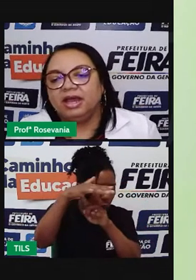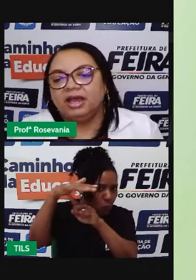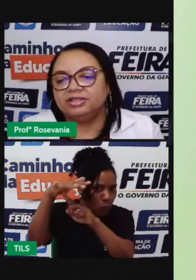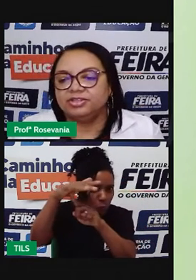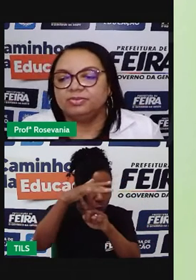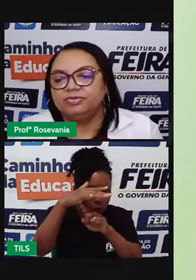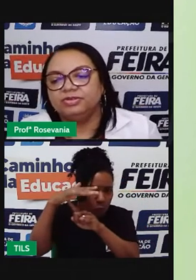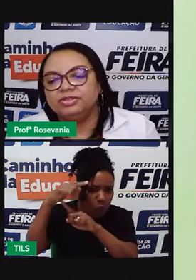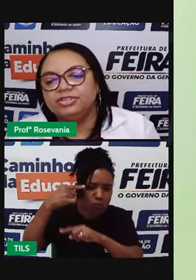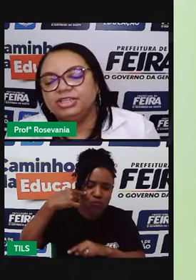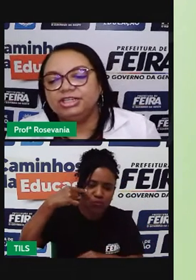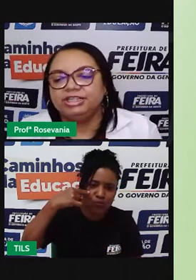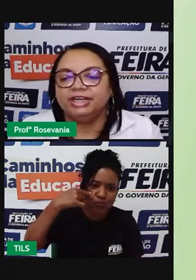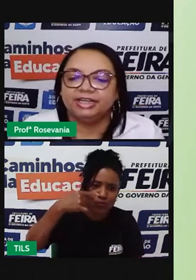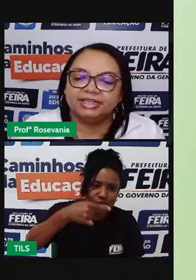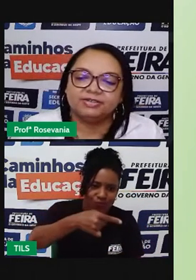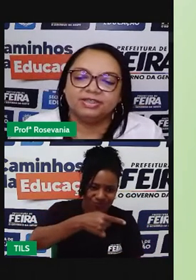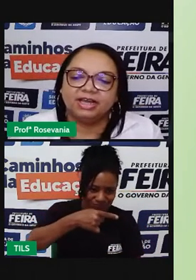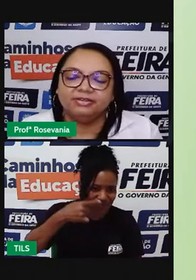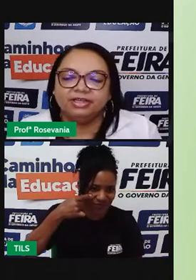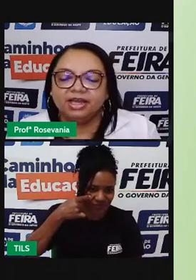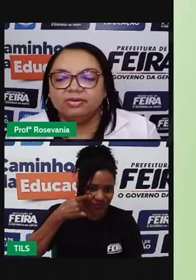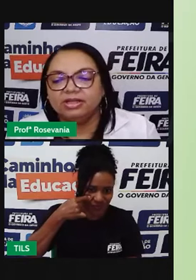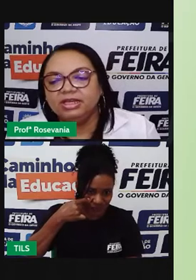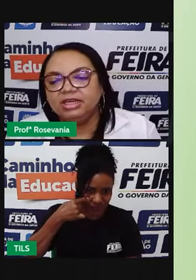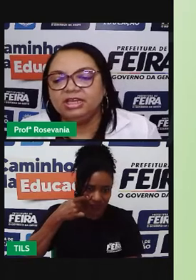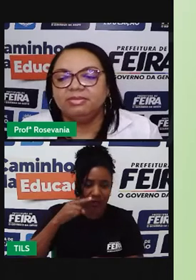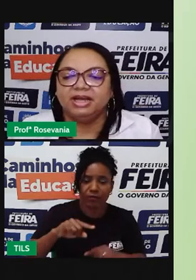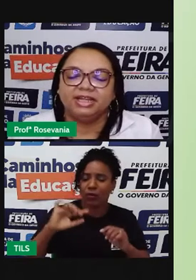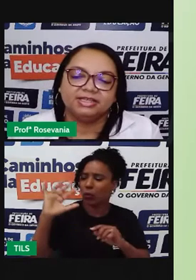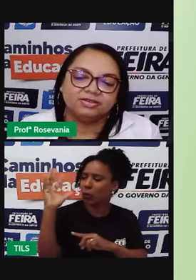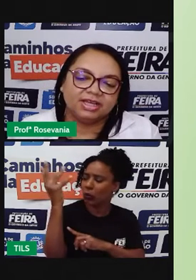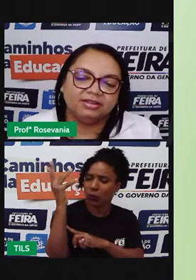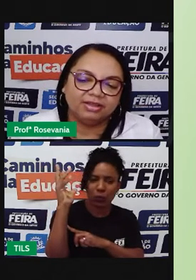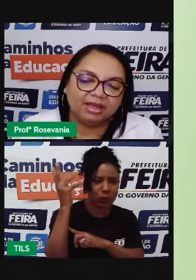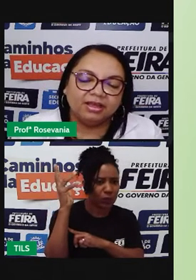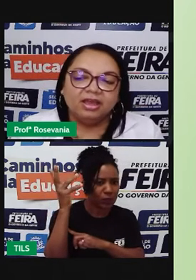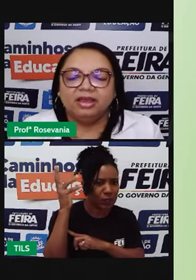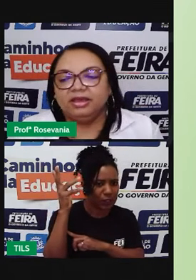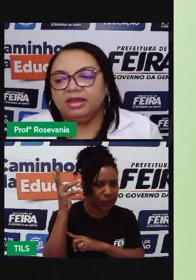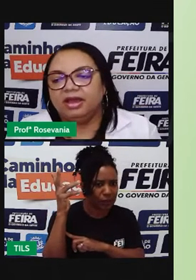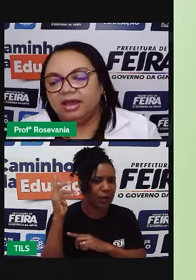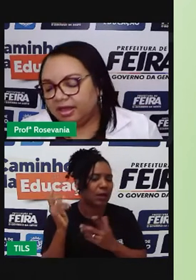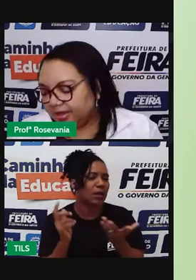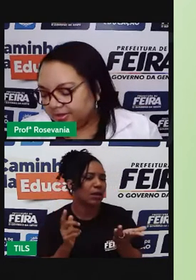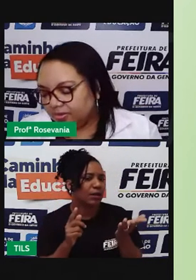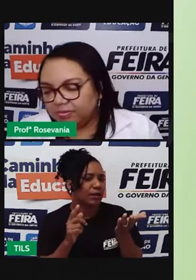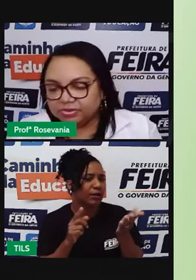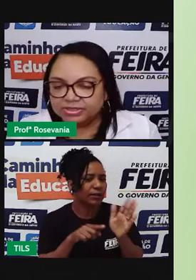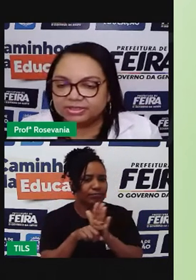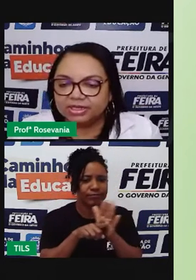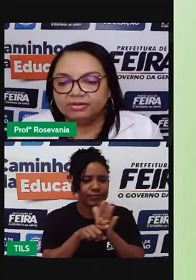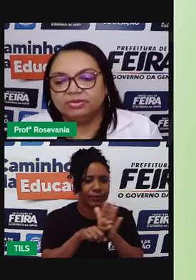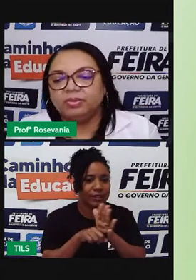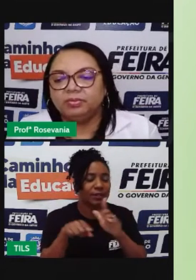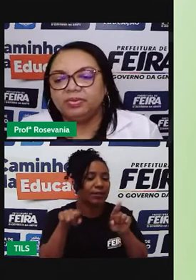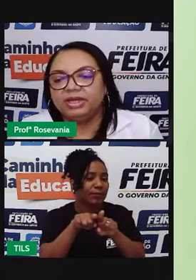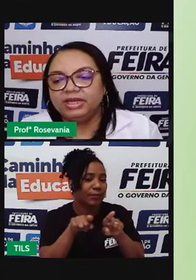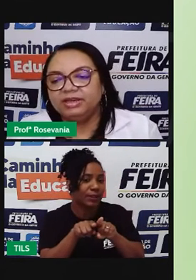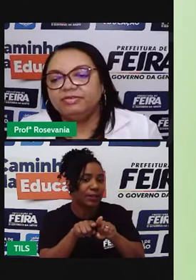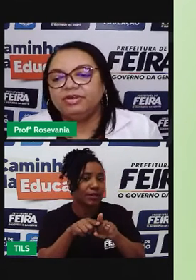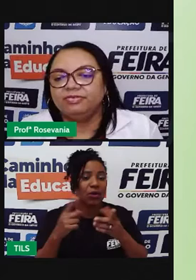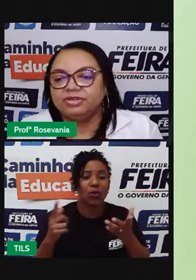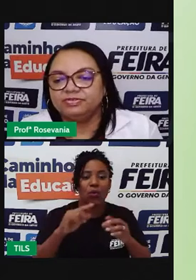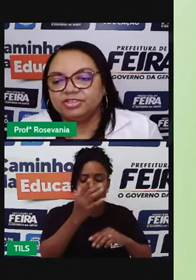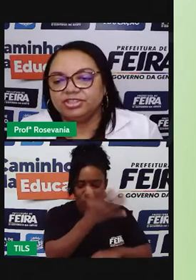a geomofologia relacionado, né, ao clima, relacionado lá, a composição do próprio